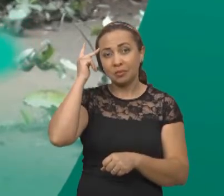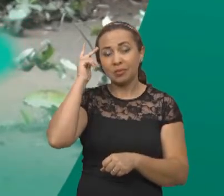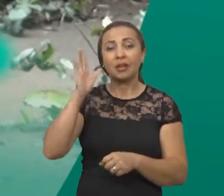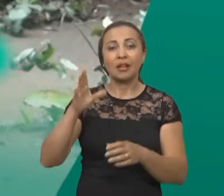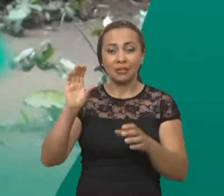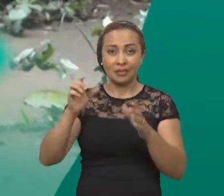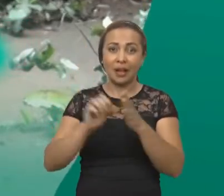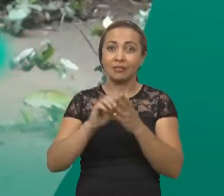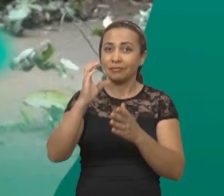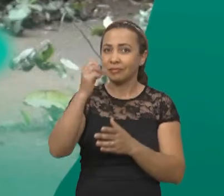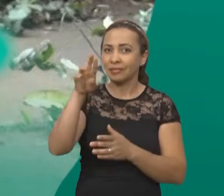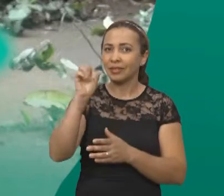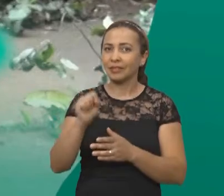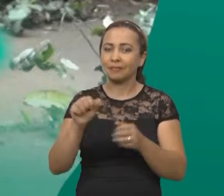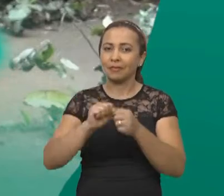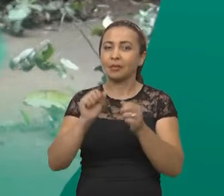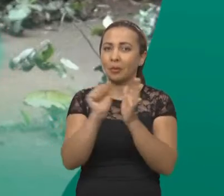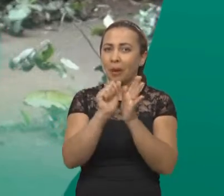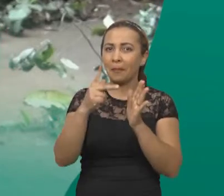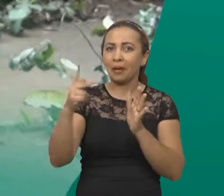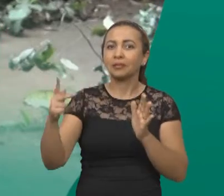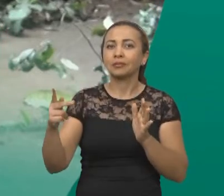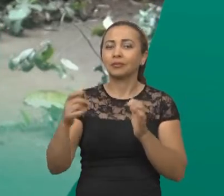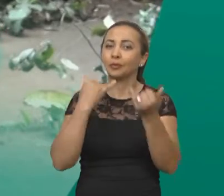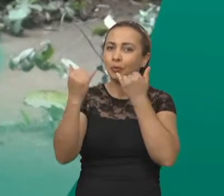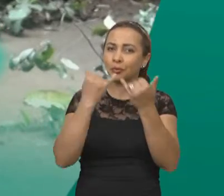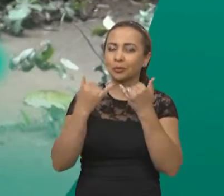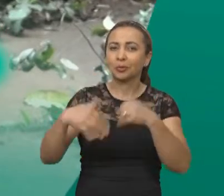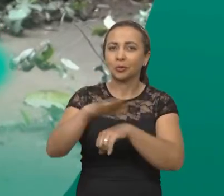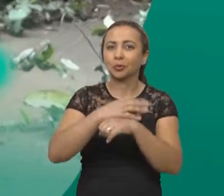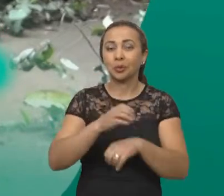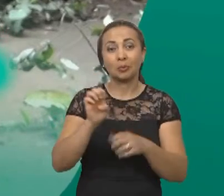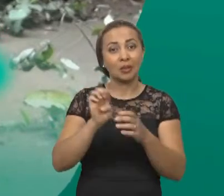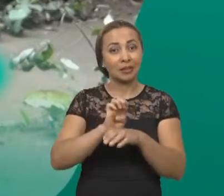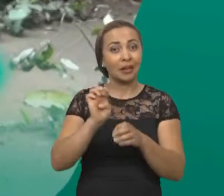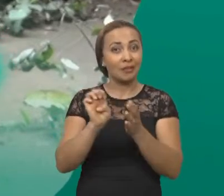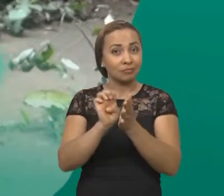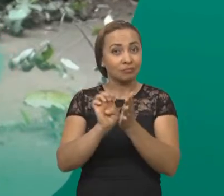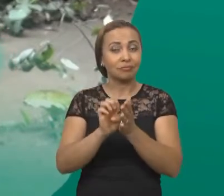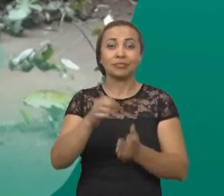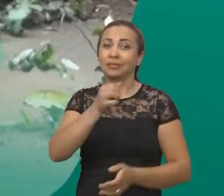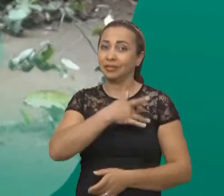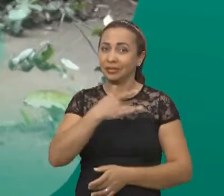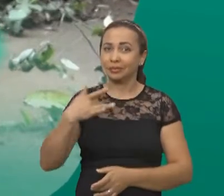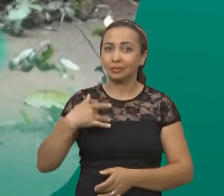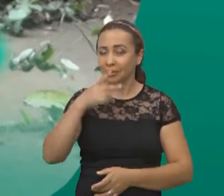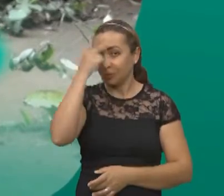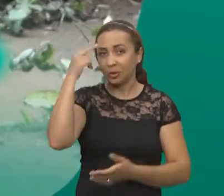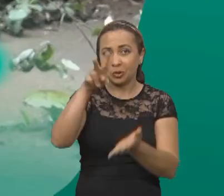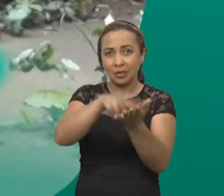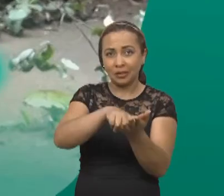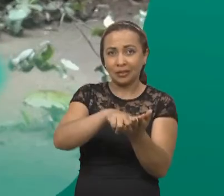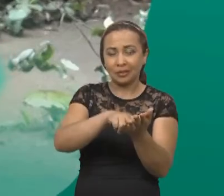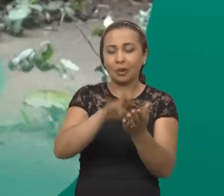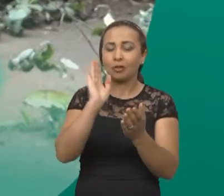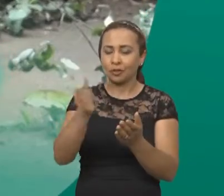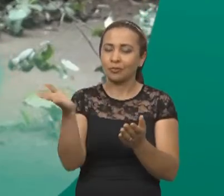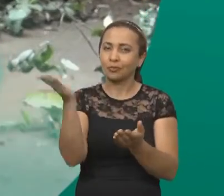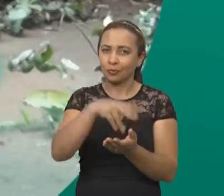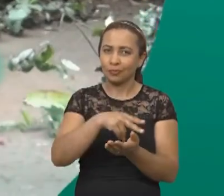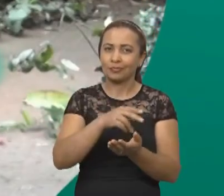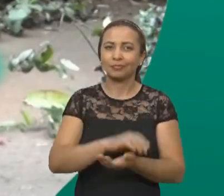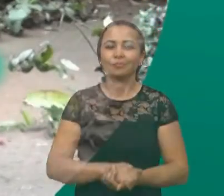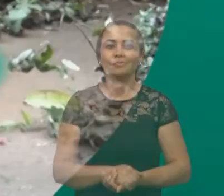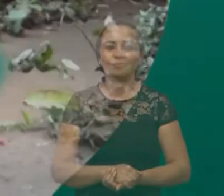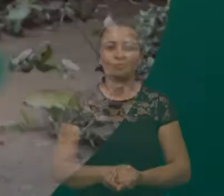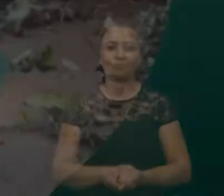Federal do Ceará criam um aplicativo de celular com informações sobre o estado de saúde de pacientes internados com Covid. A